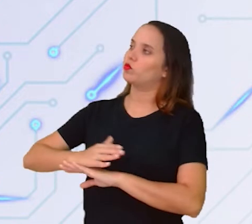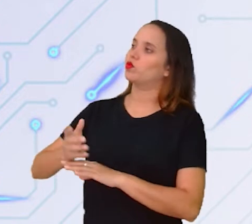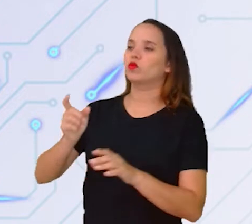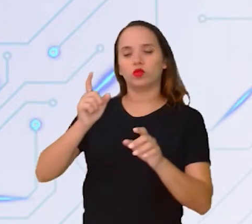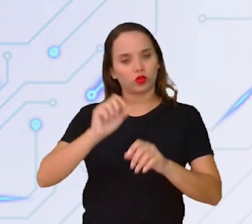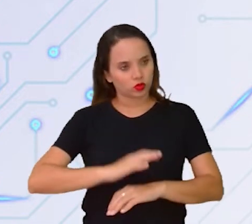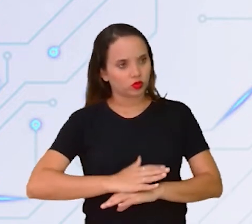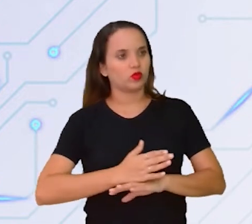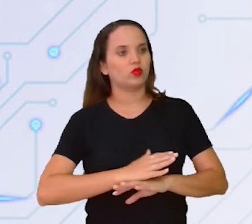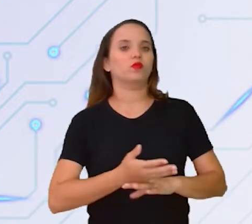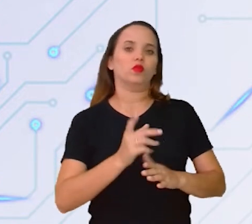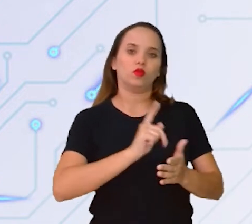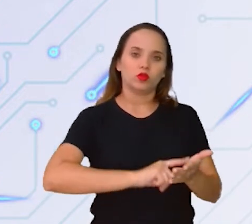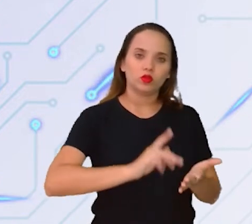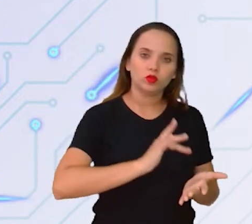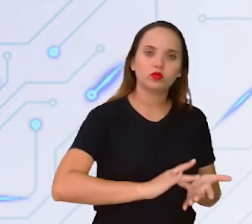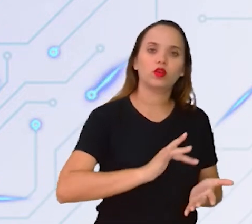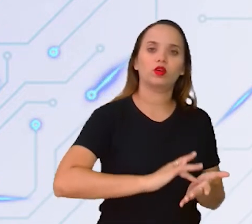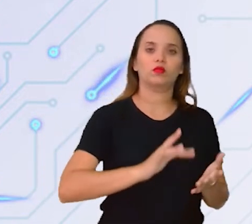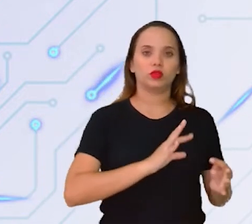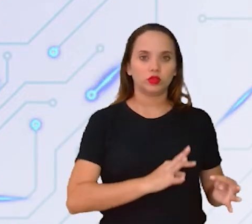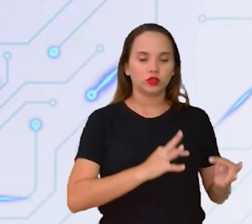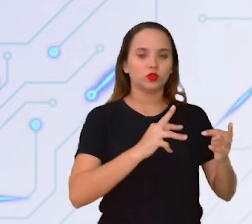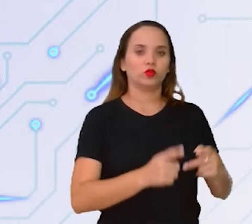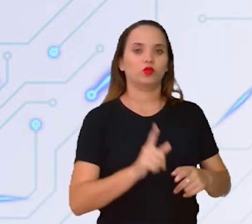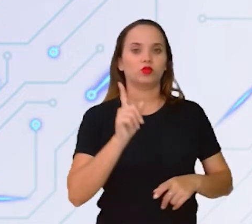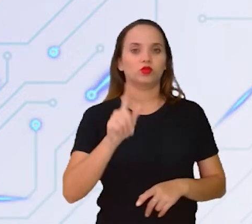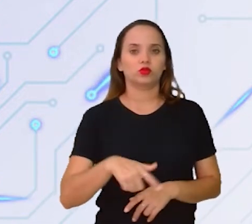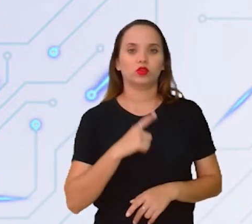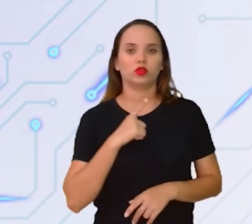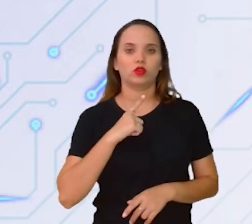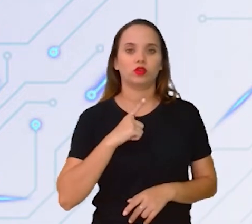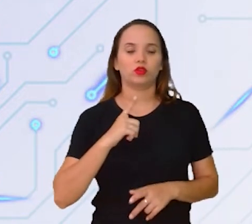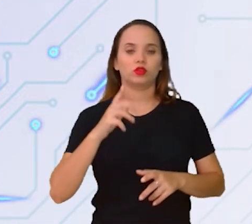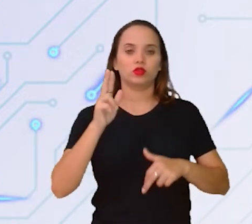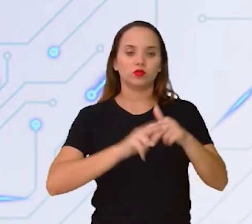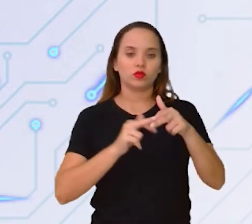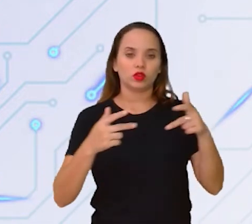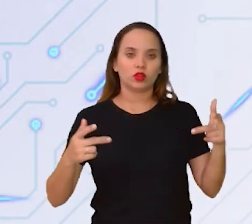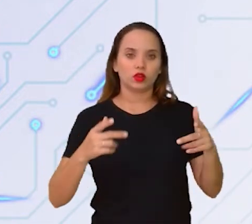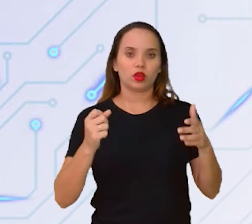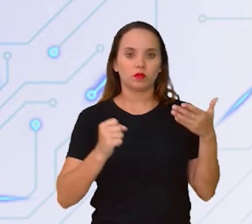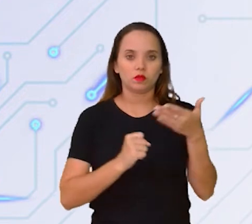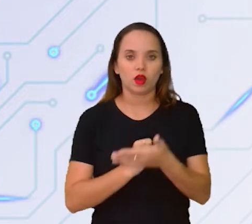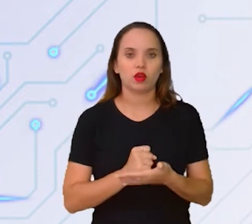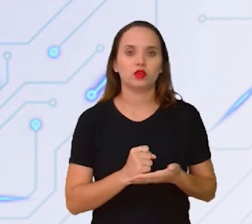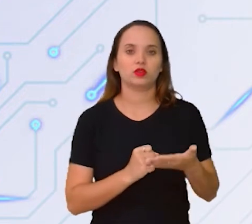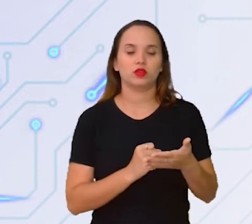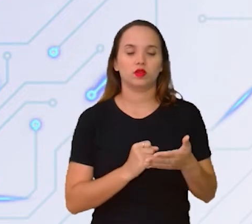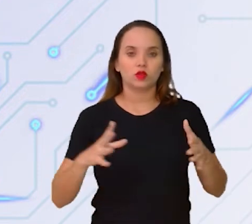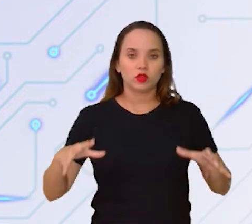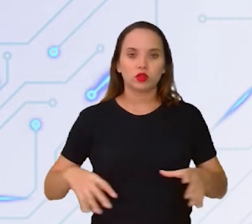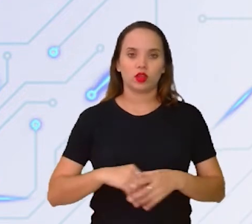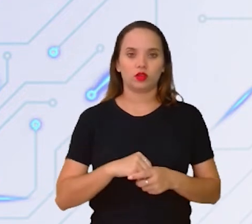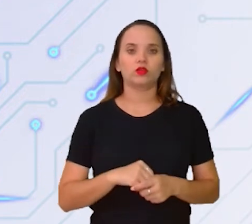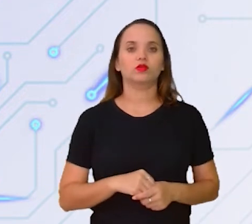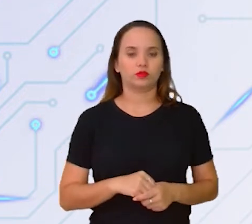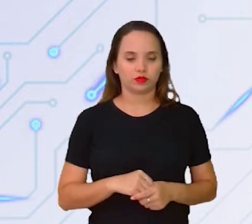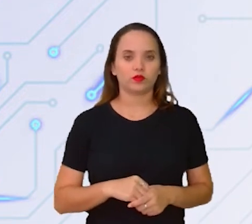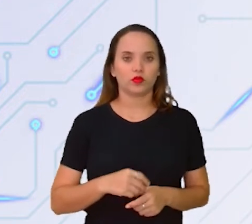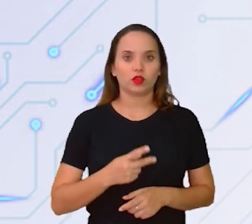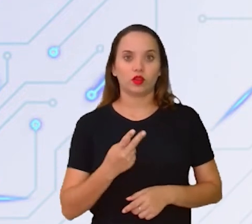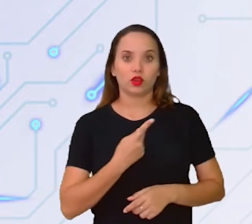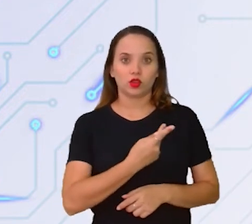De um tablet. Então, todos eles, de certa forma, têm esses equipamentos básicos aí na parte interna, né? O que a gente